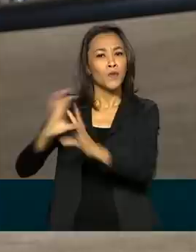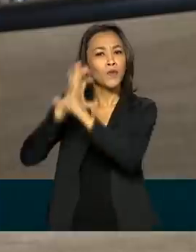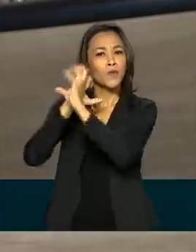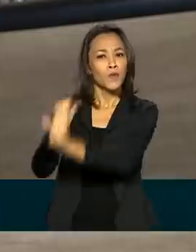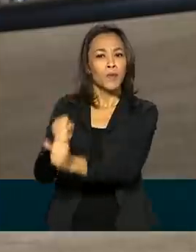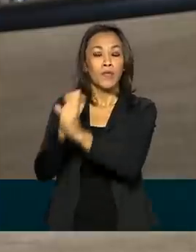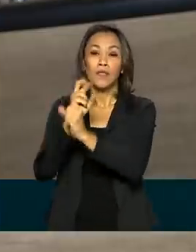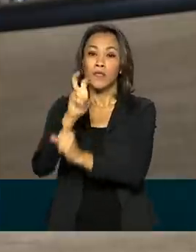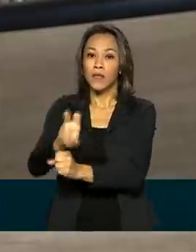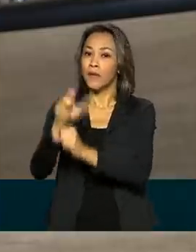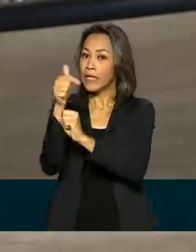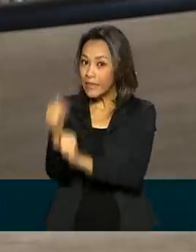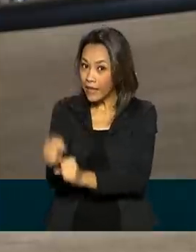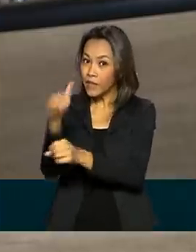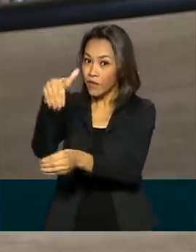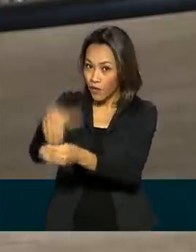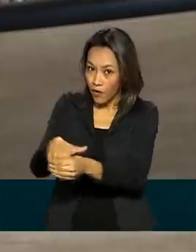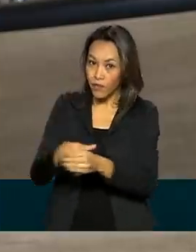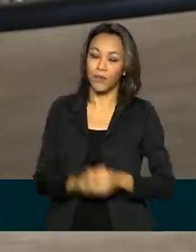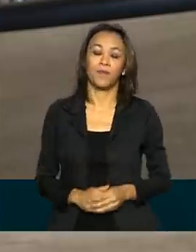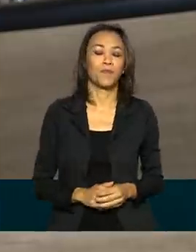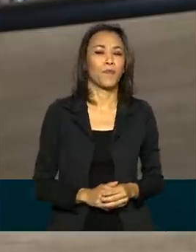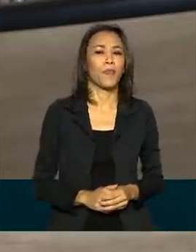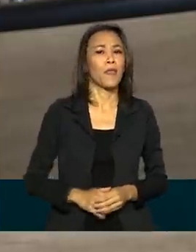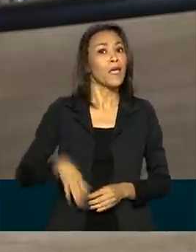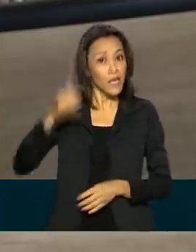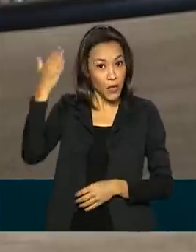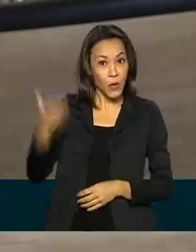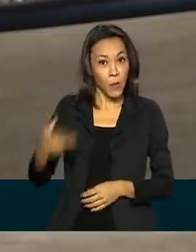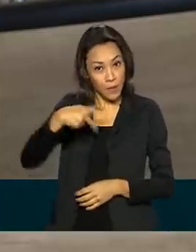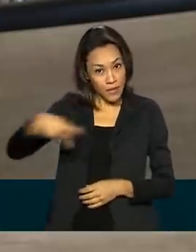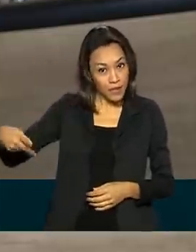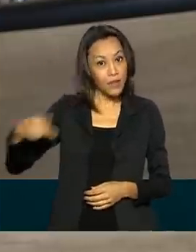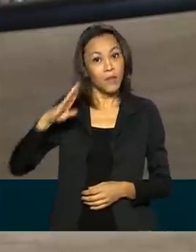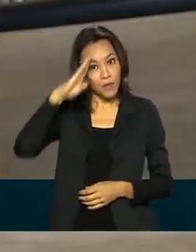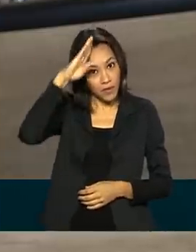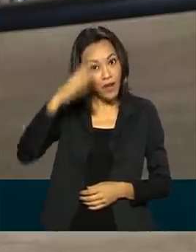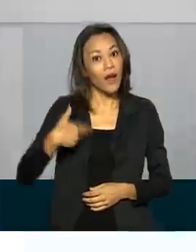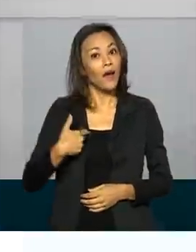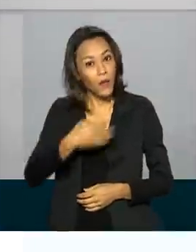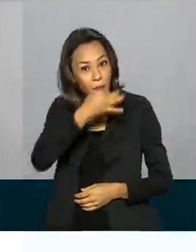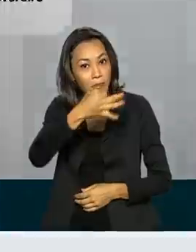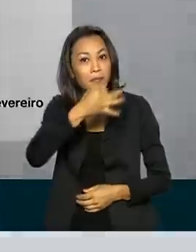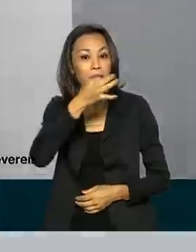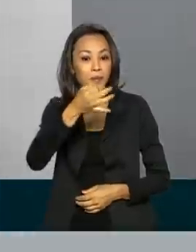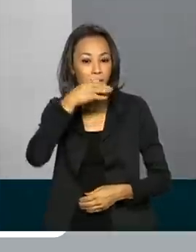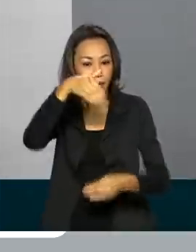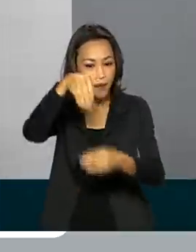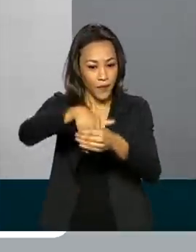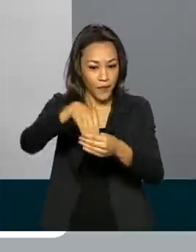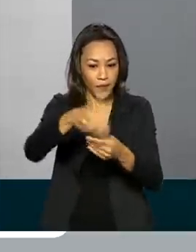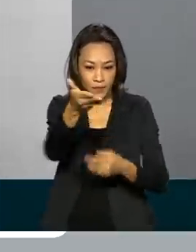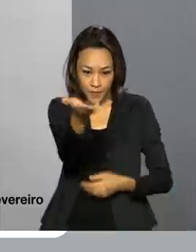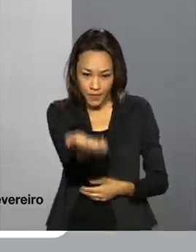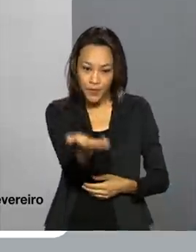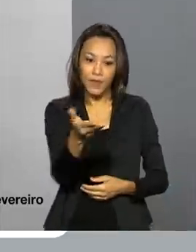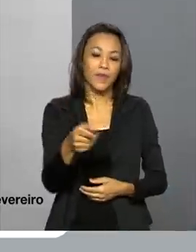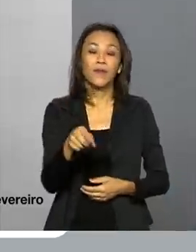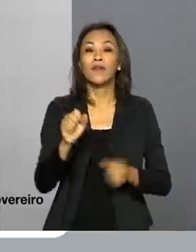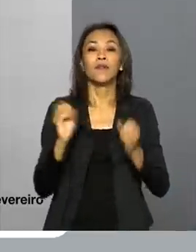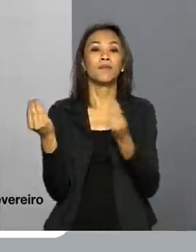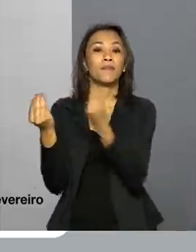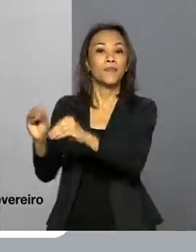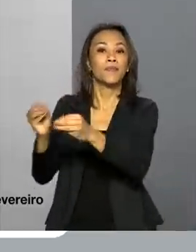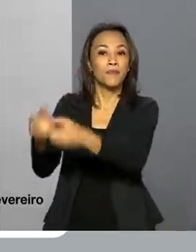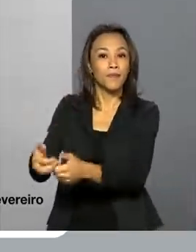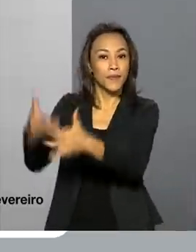votos. E o presidente Jair Bolsonaro comentou a eleição de Rodrigo Pacheco para a presidência do Senado nas redes